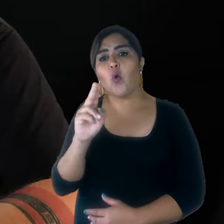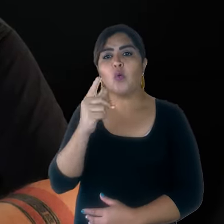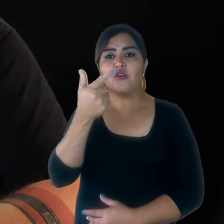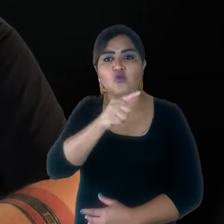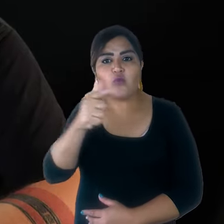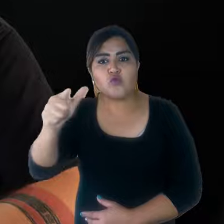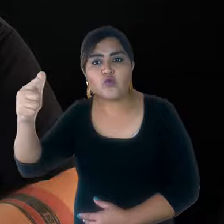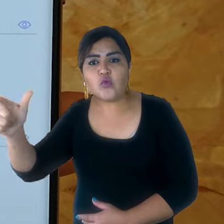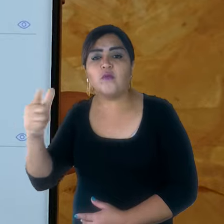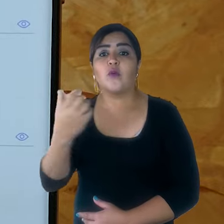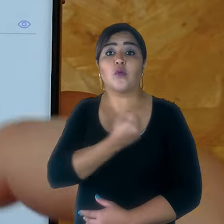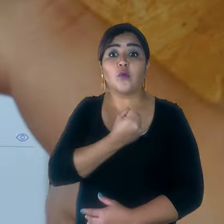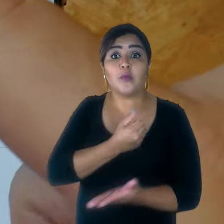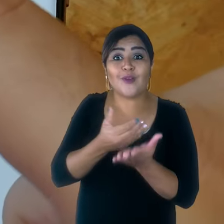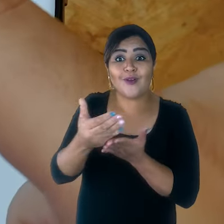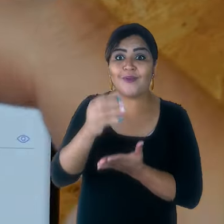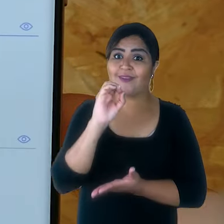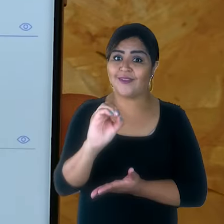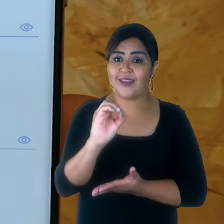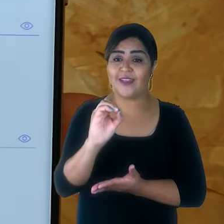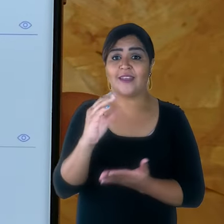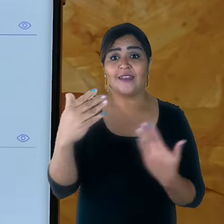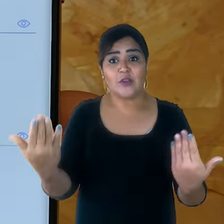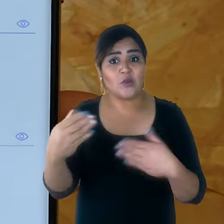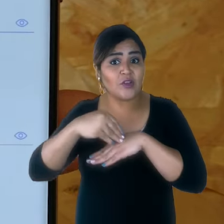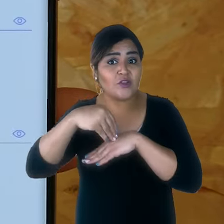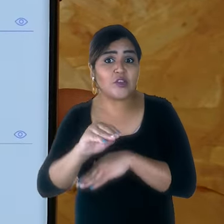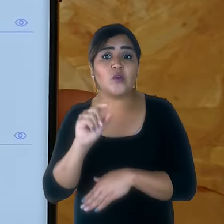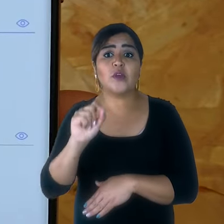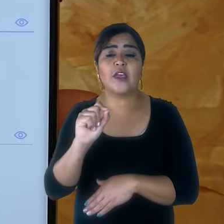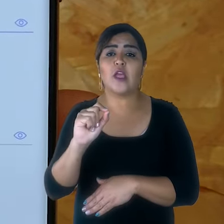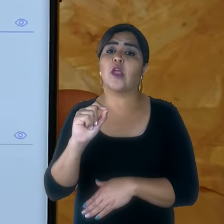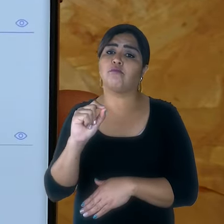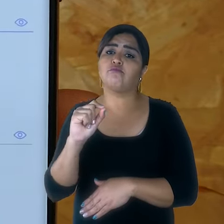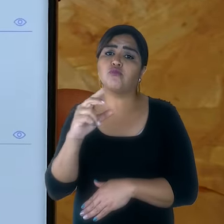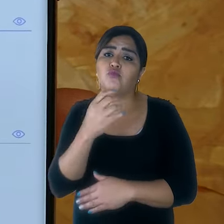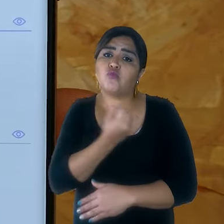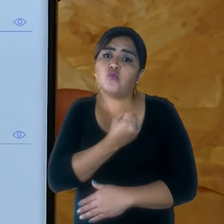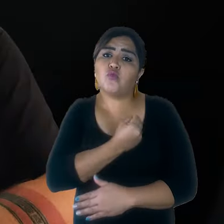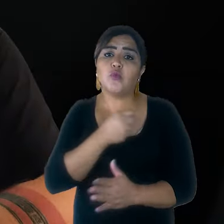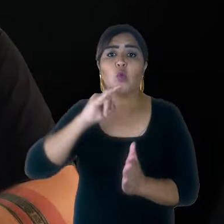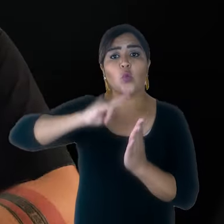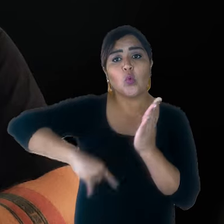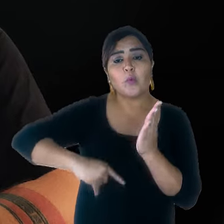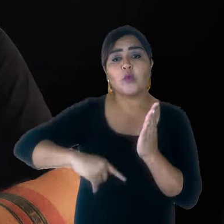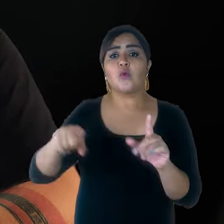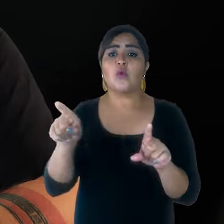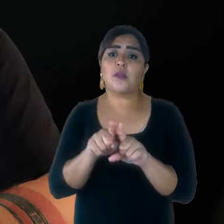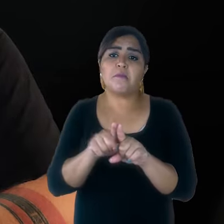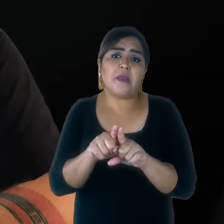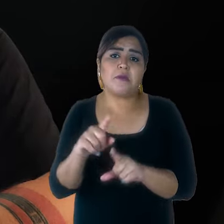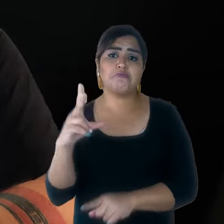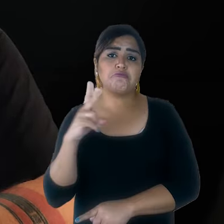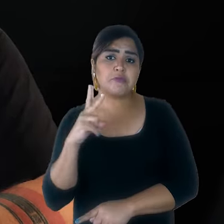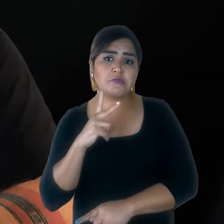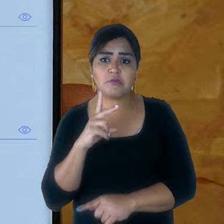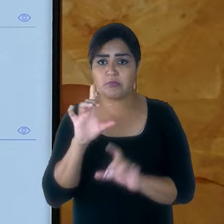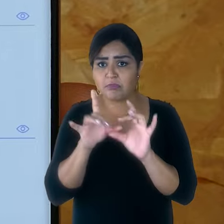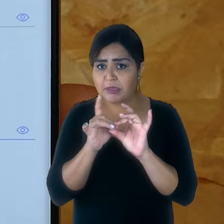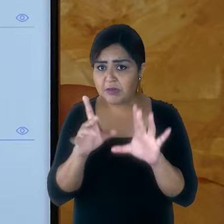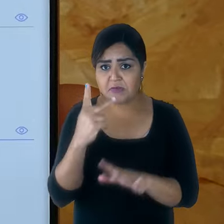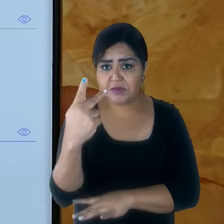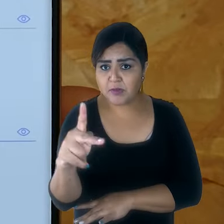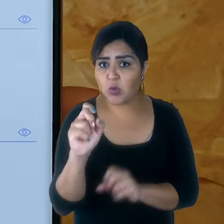ou datas pessoais. Na primeira caixa de texto, digite a sua nova senha. Lembrando que ela tem que ter quatro números.